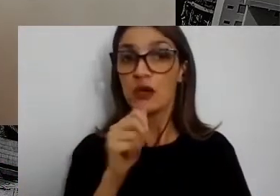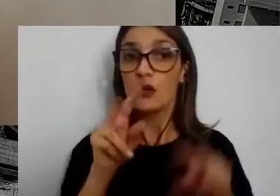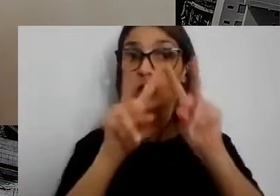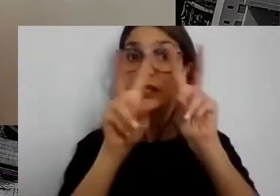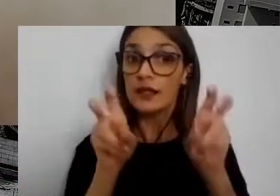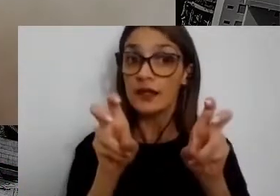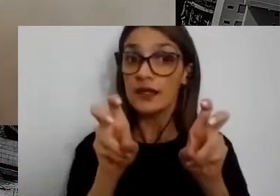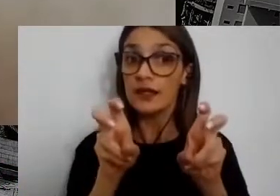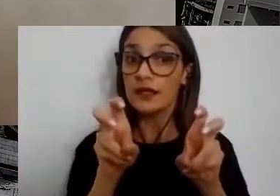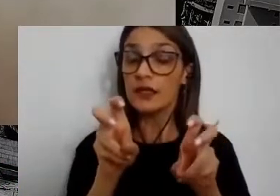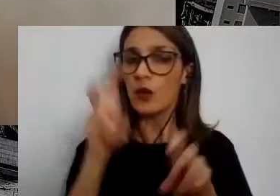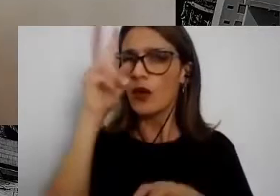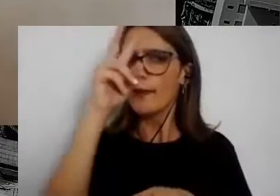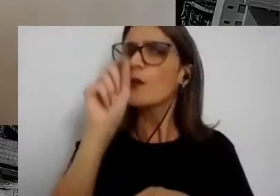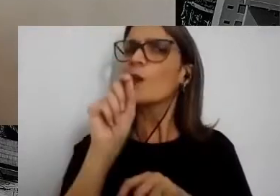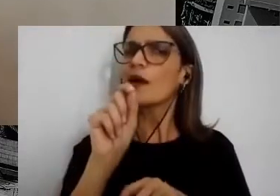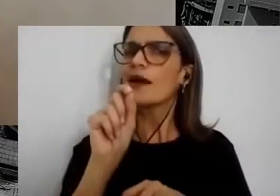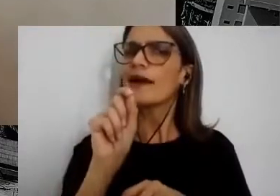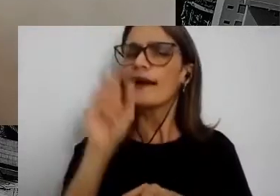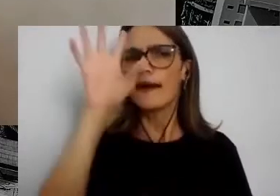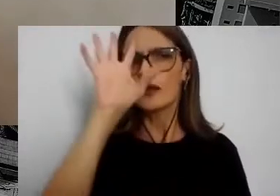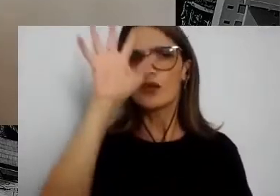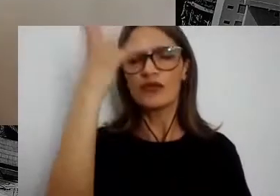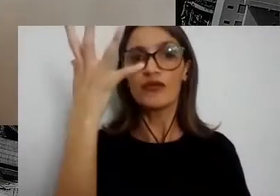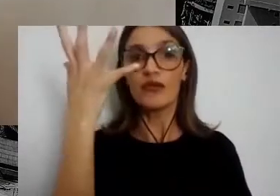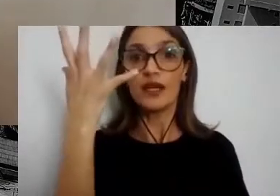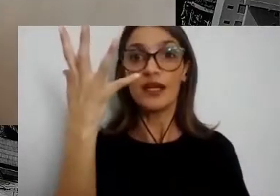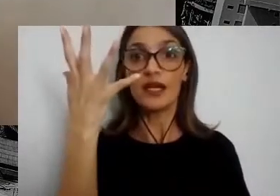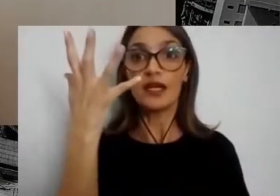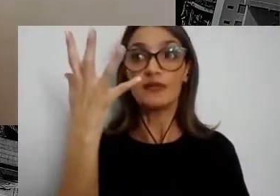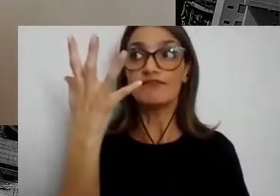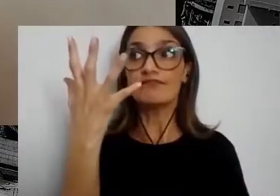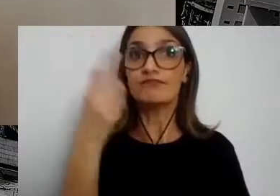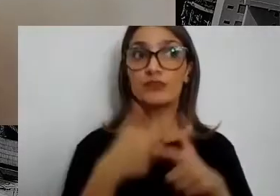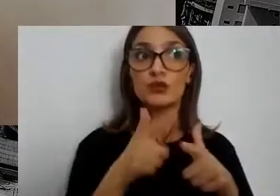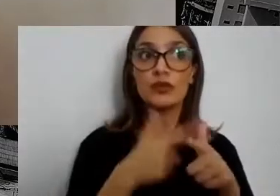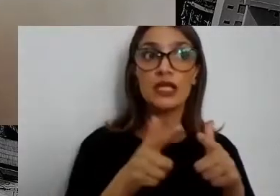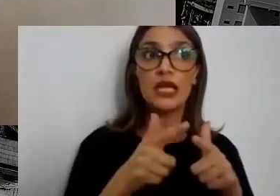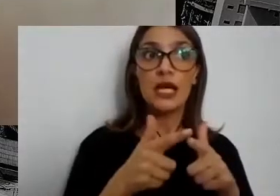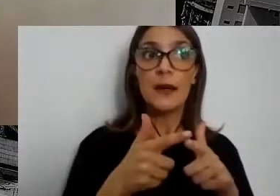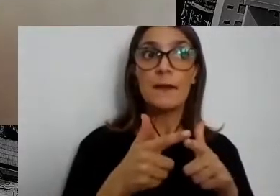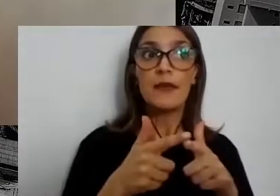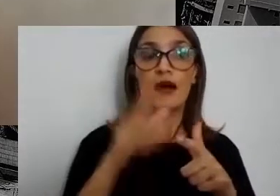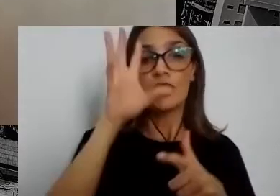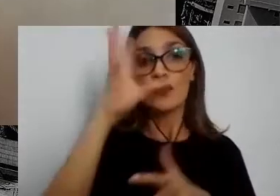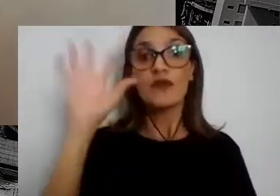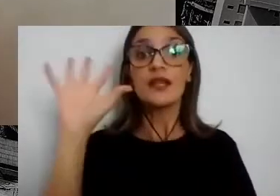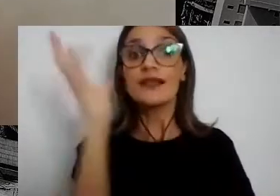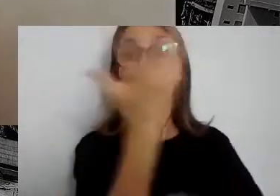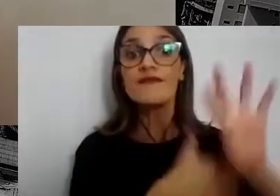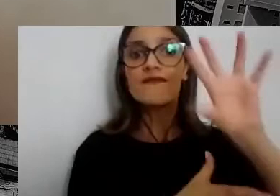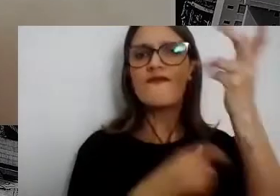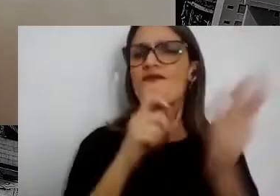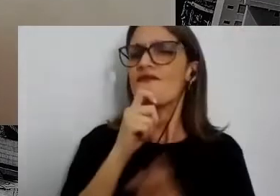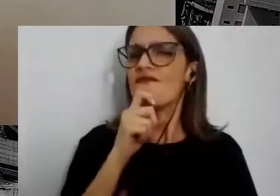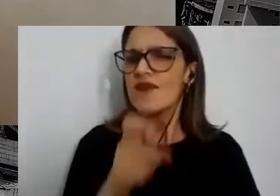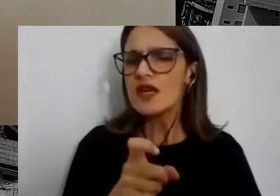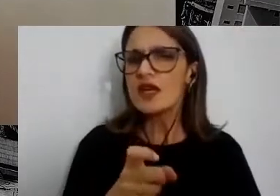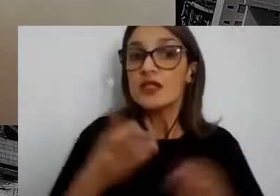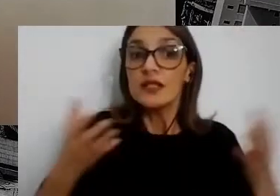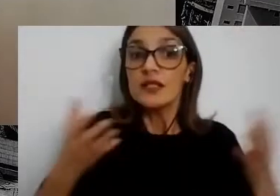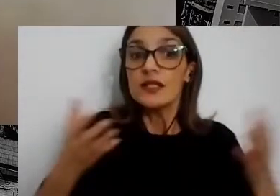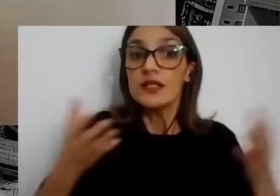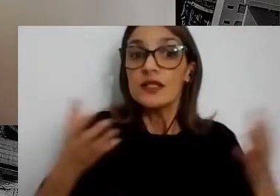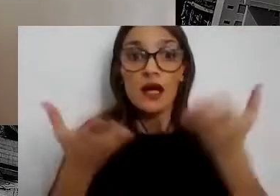lembrar que soluções baseadas na natureza ou infraestrutura verde, natural, são medidas inspiradas e apoiadas pela